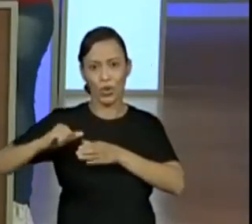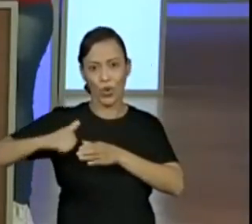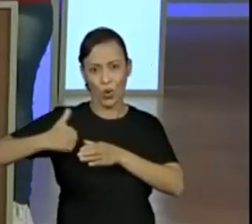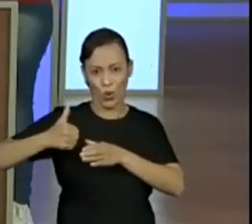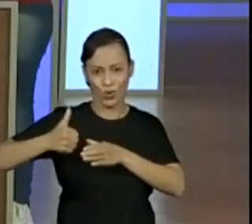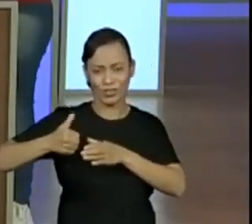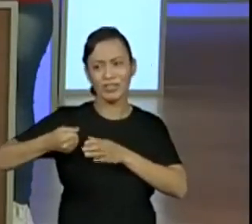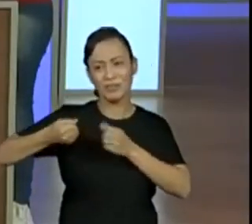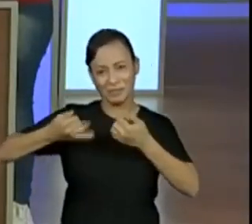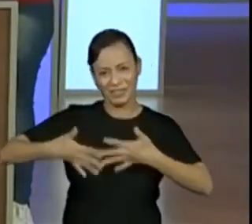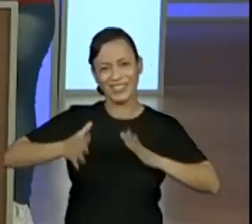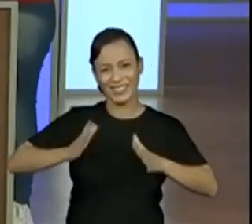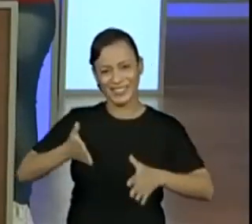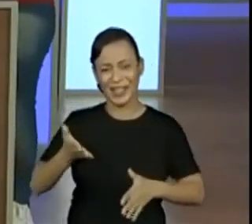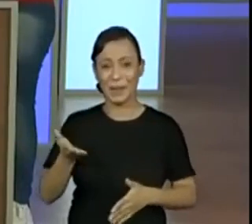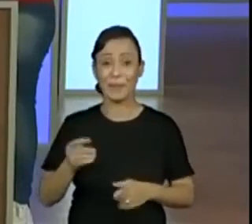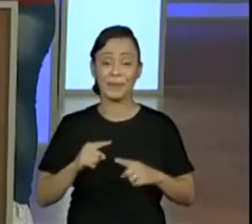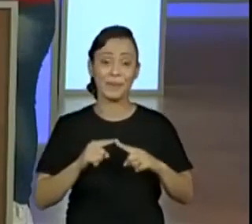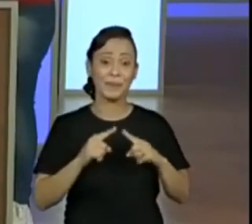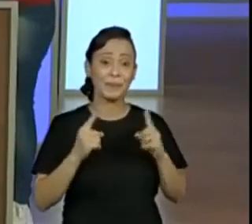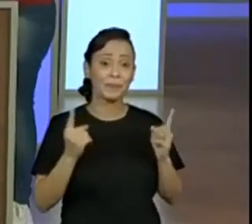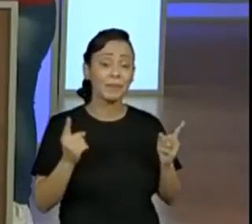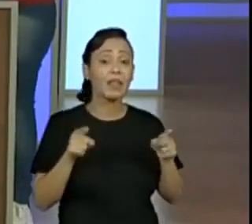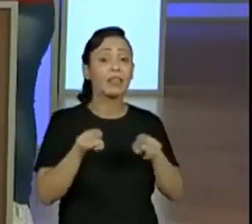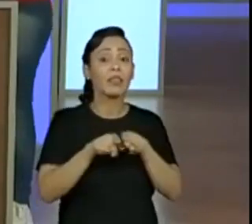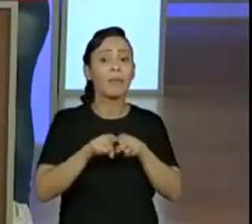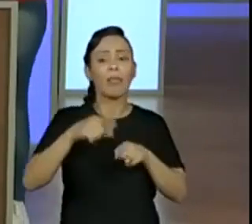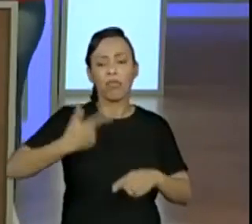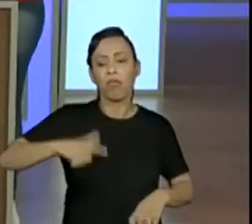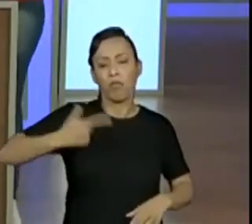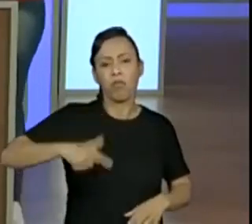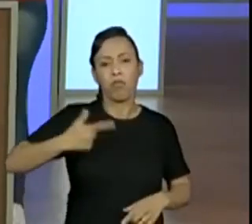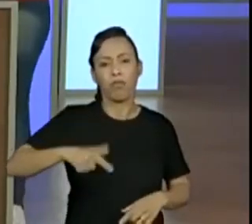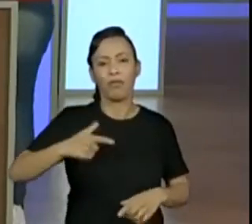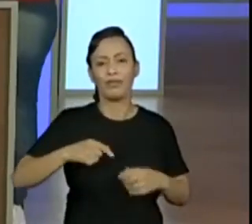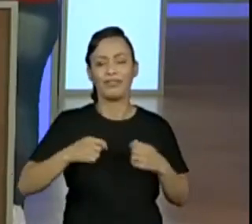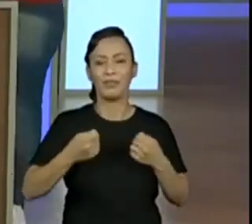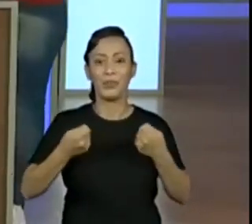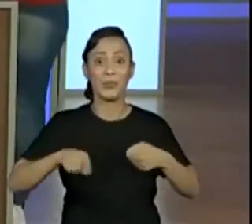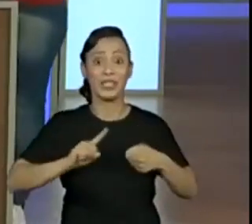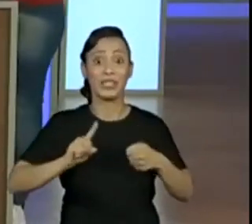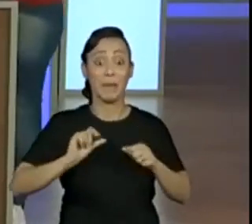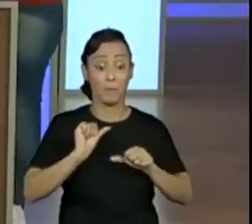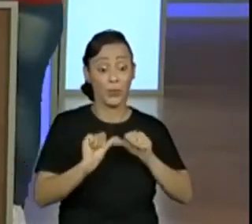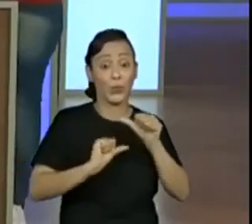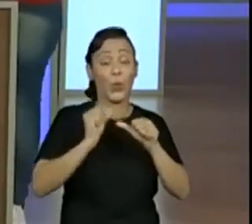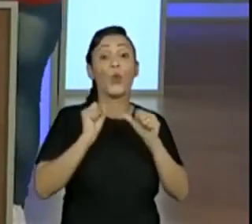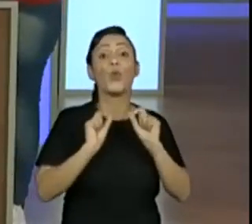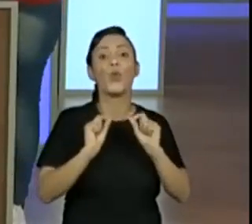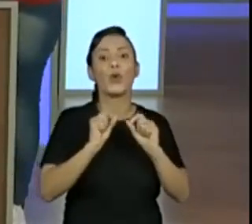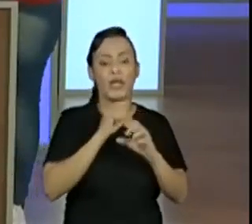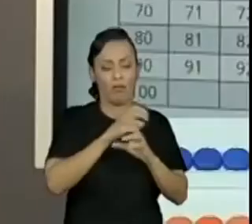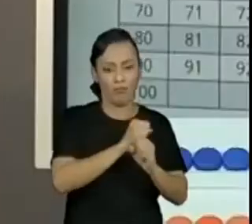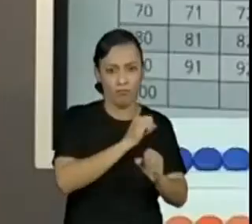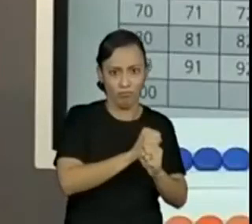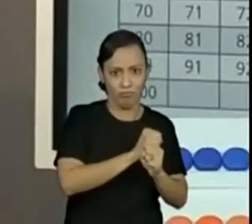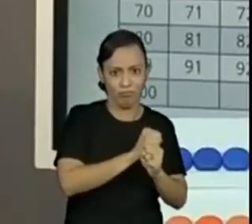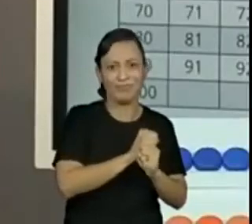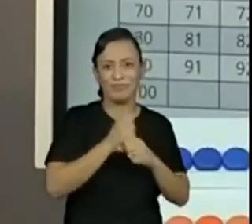problema. É, por isso que os números são diferentes. E não ficar repetido, não é? A gente mudou. Aliás, é isso que eu ia dizer aqui.